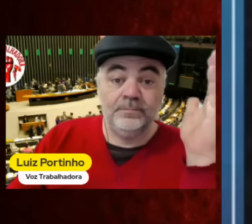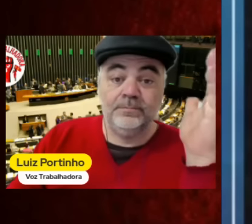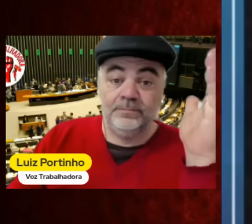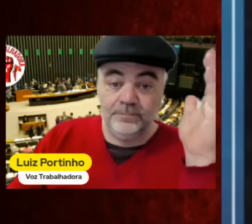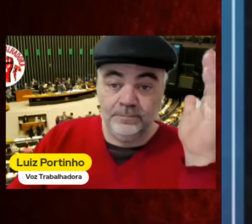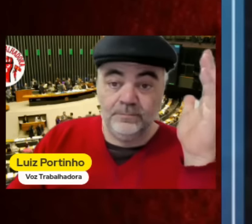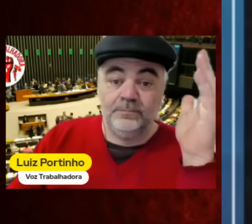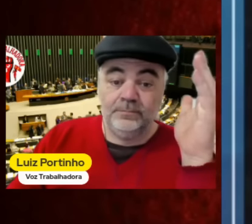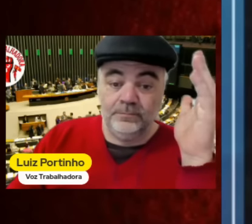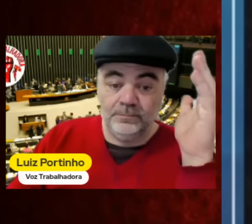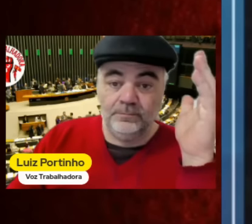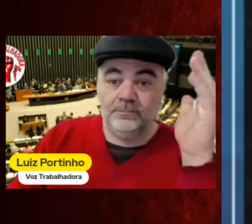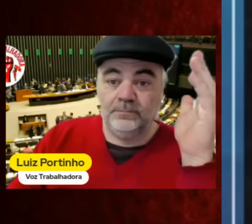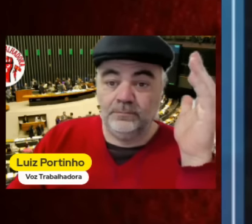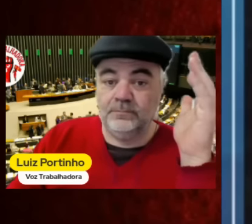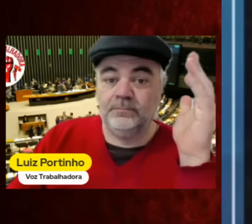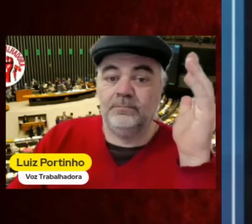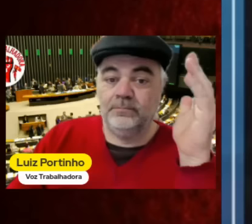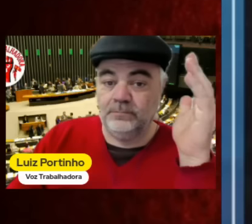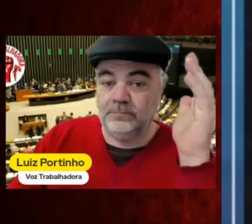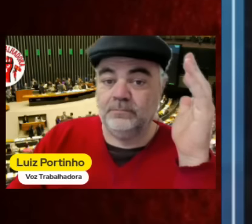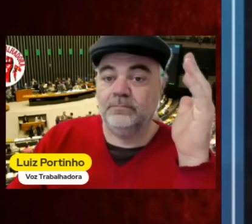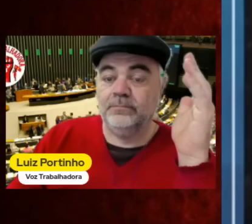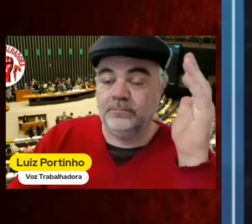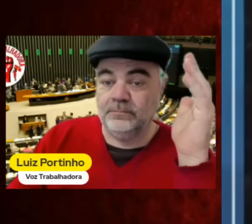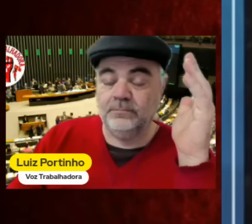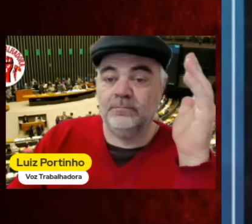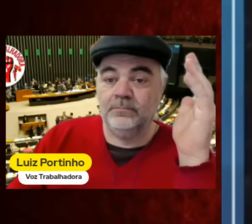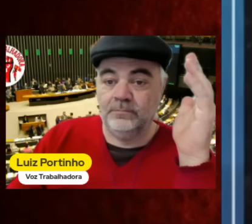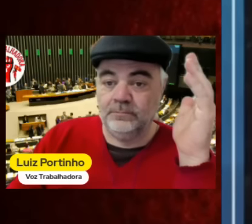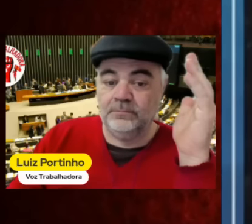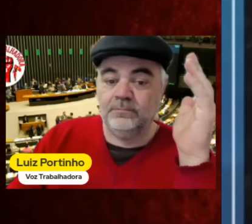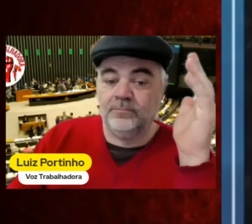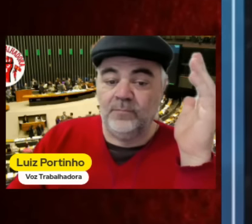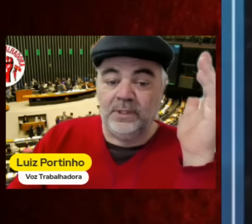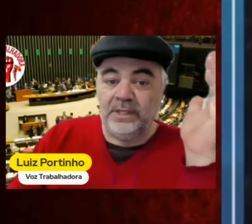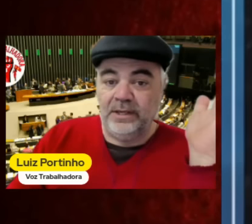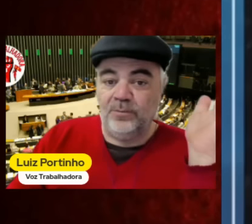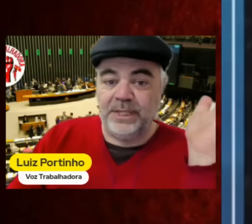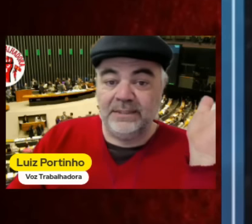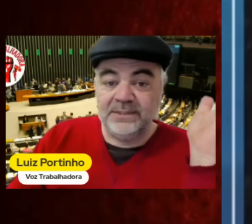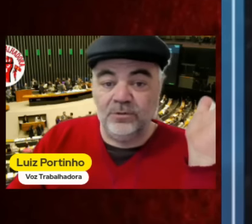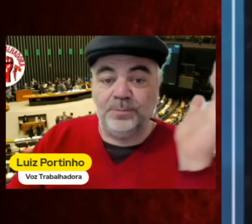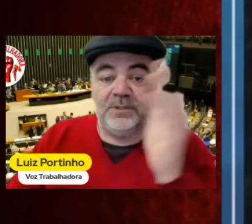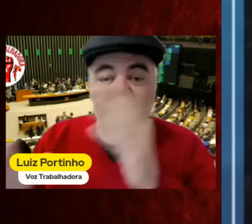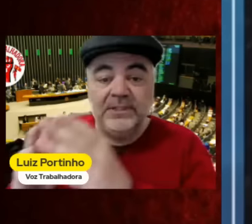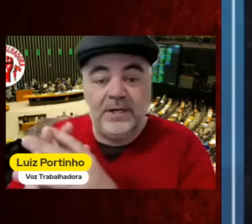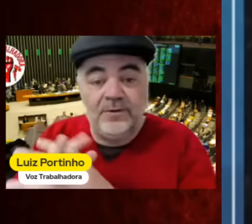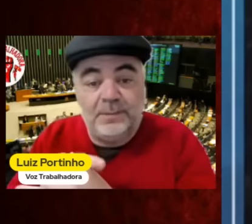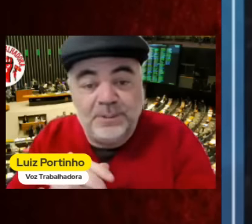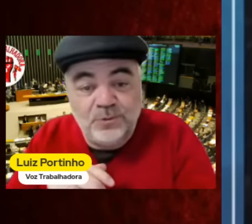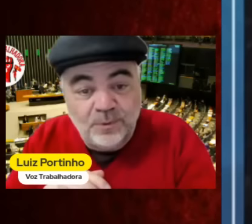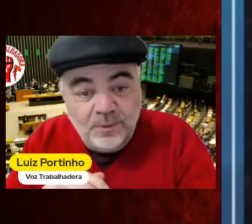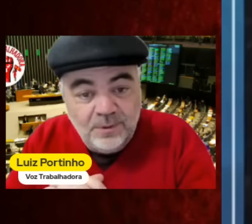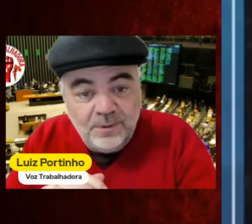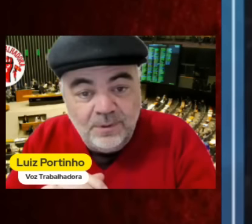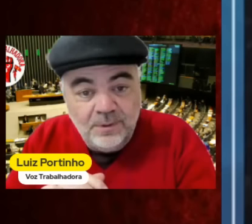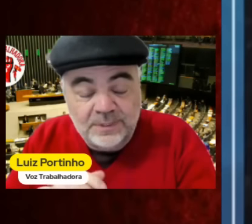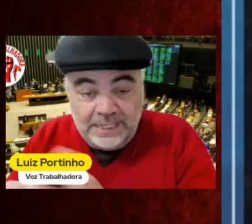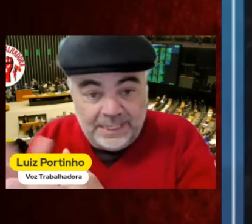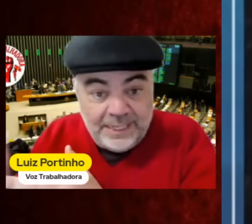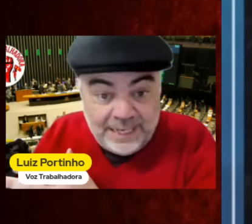bilhões de dólares das reservas cambiais para intervir no câmbio. É obrigação do Banco Central, né, pessoal?